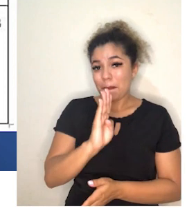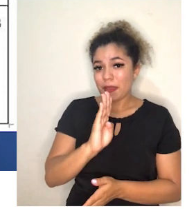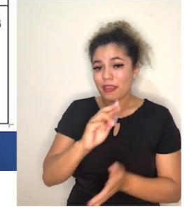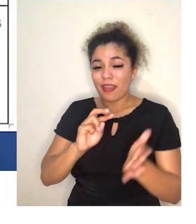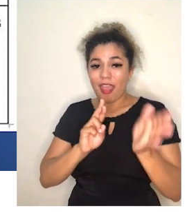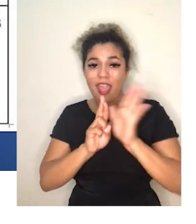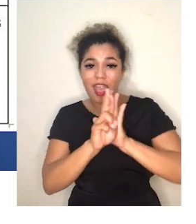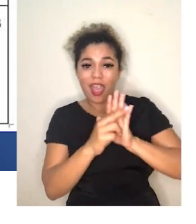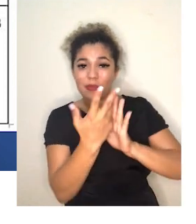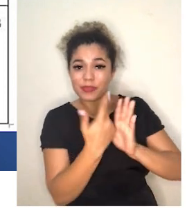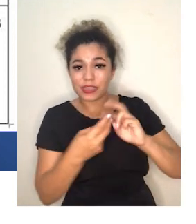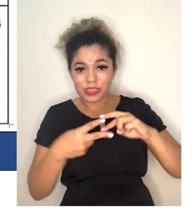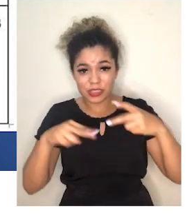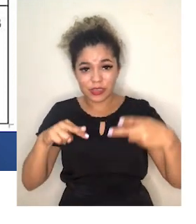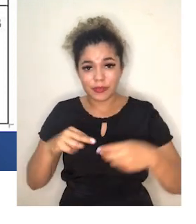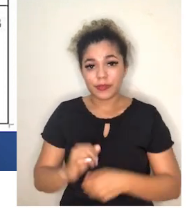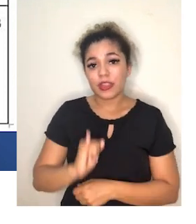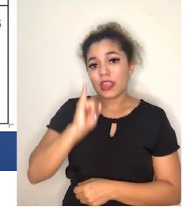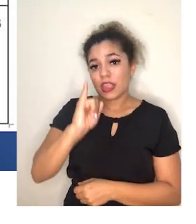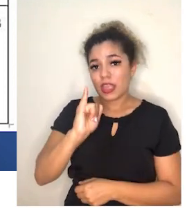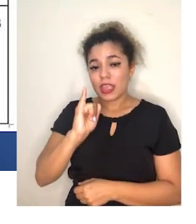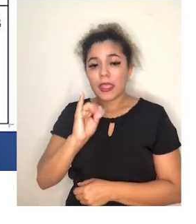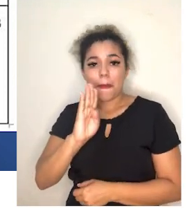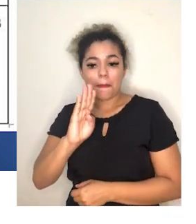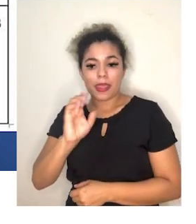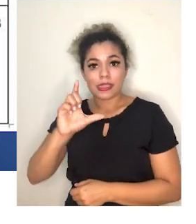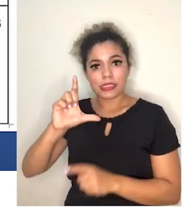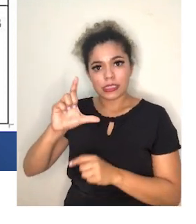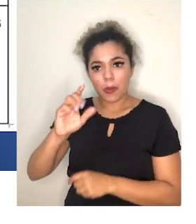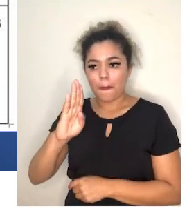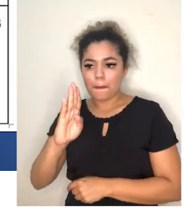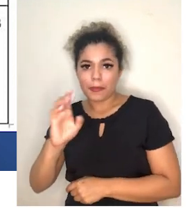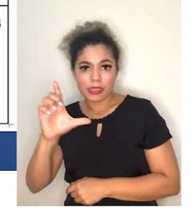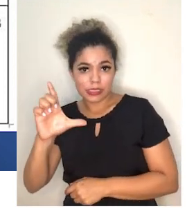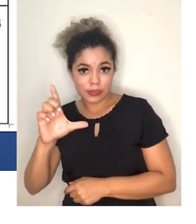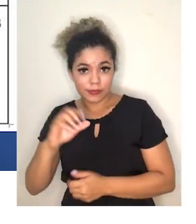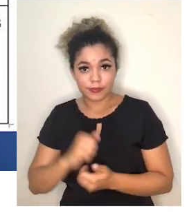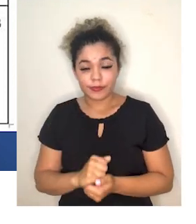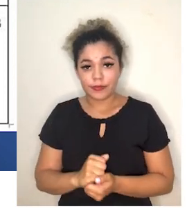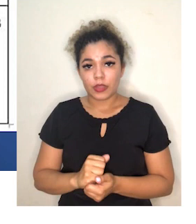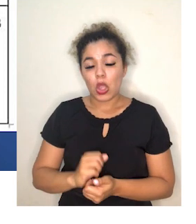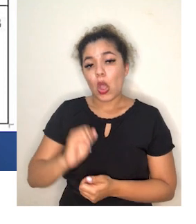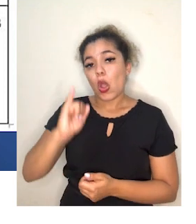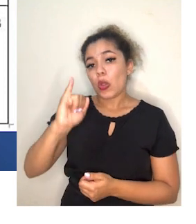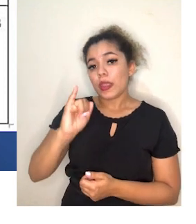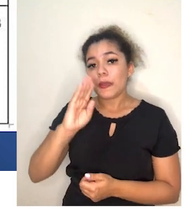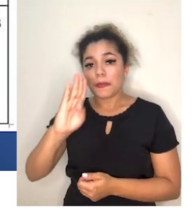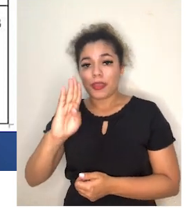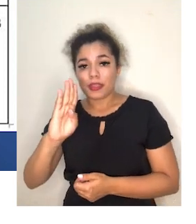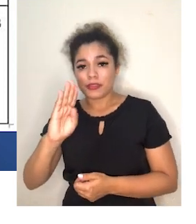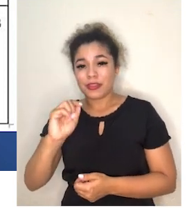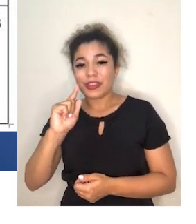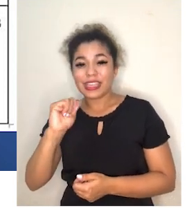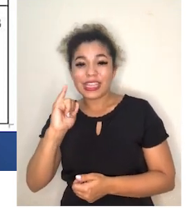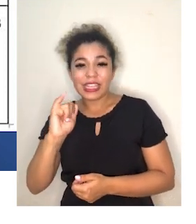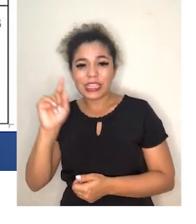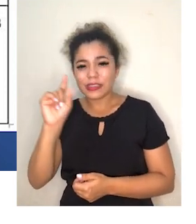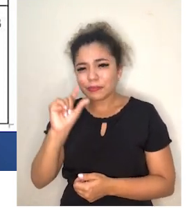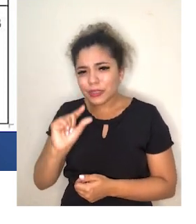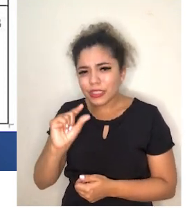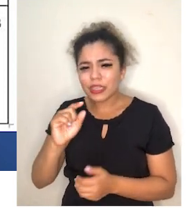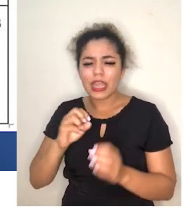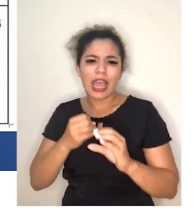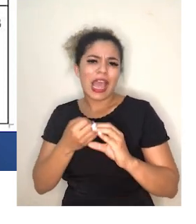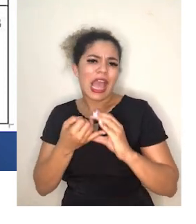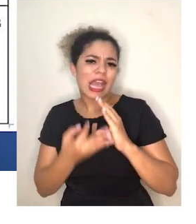temos a representação genética por ibzão, ibzão, ou ibzão, izinho, que pode ser uma